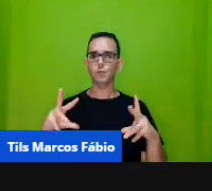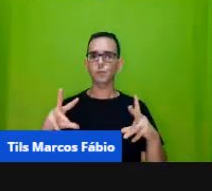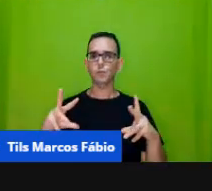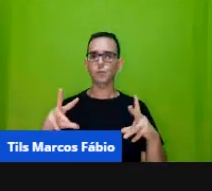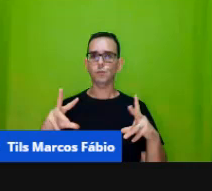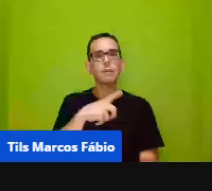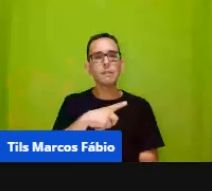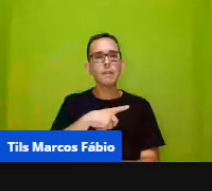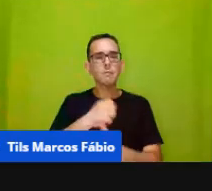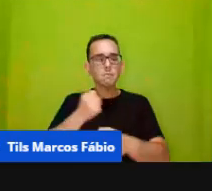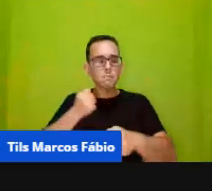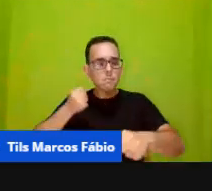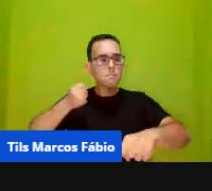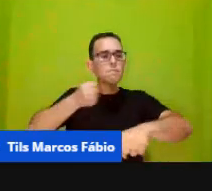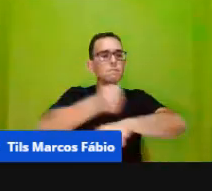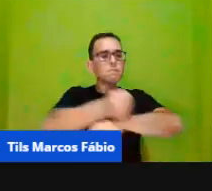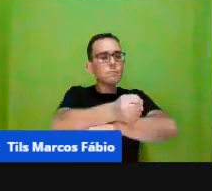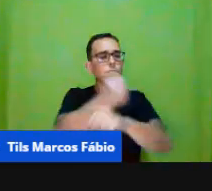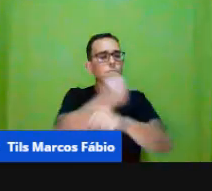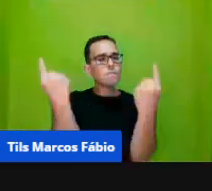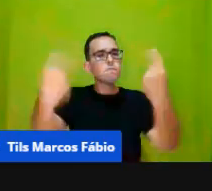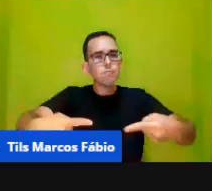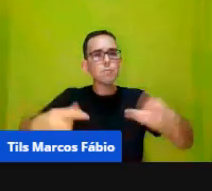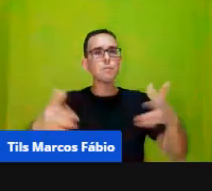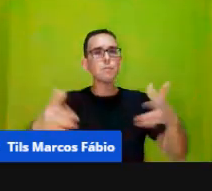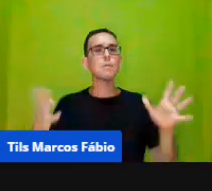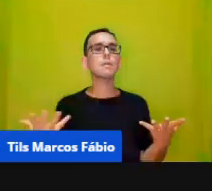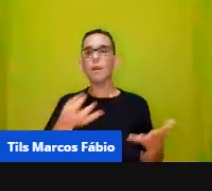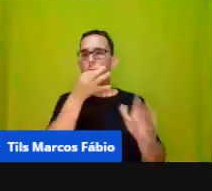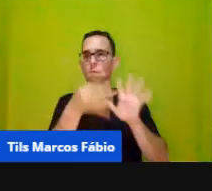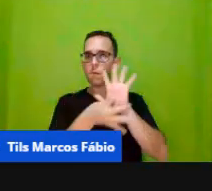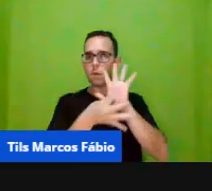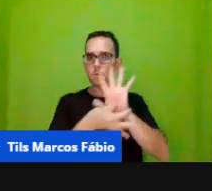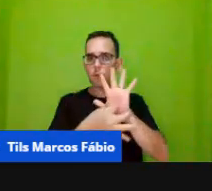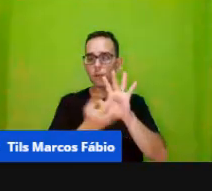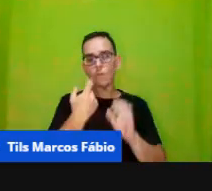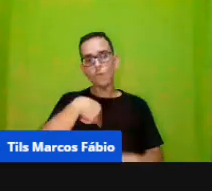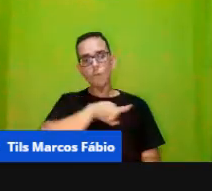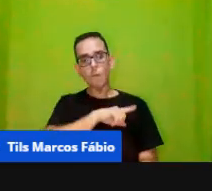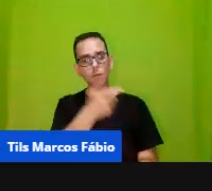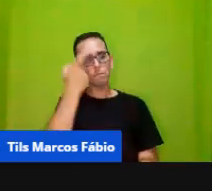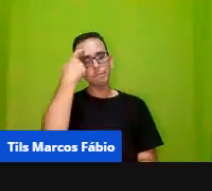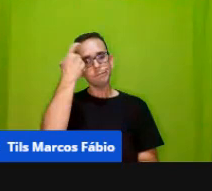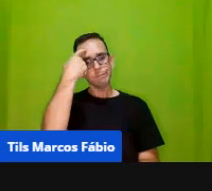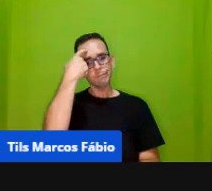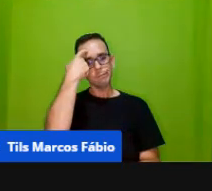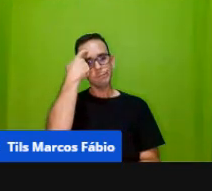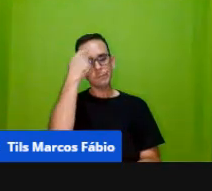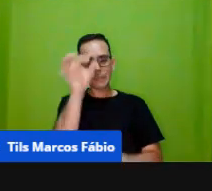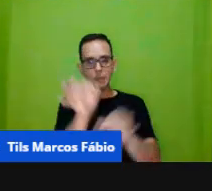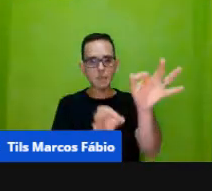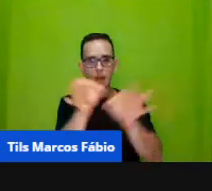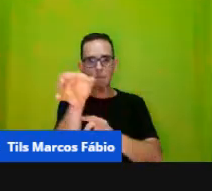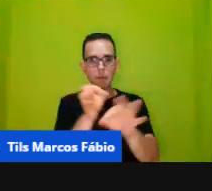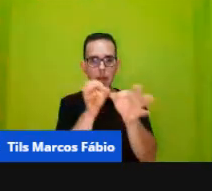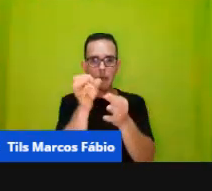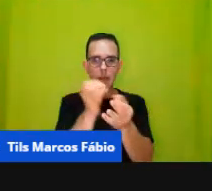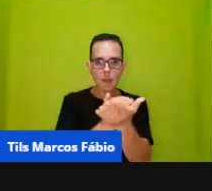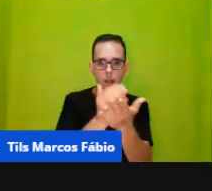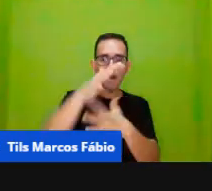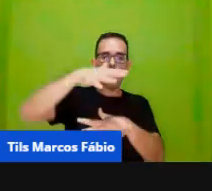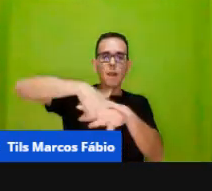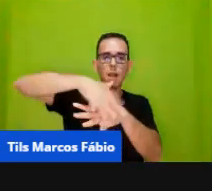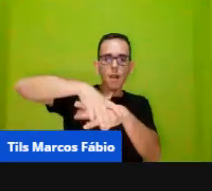desafiadora, né, então, a proposta, quando a gente pensa em trabalhar a matemática a partir, seja